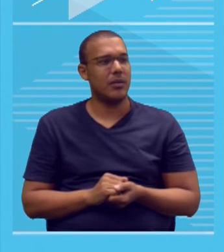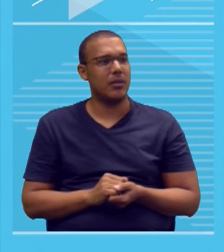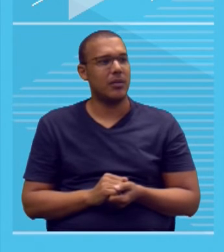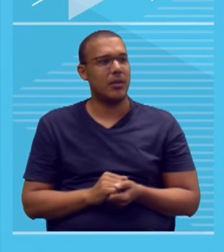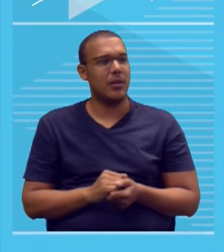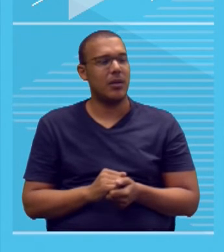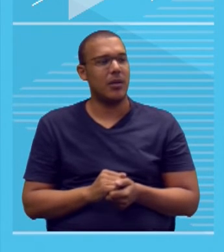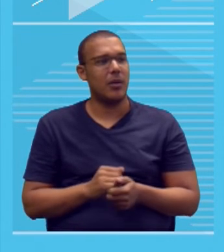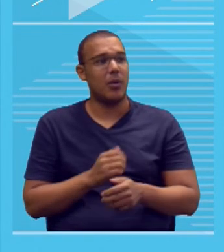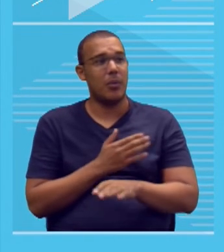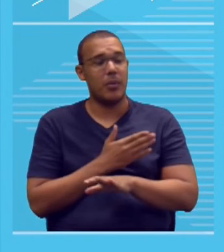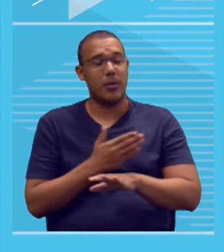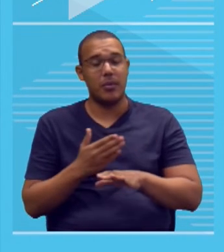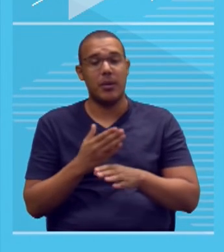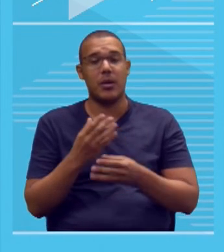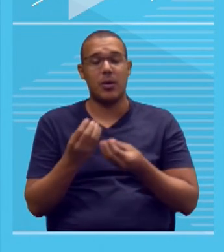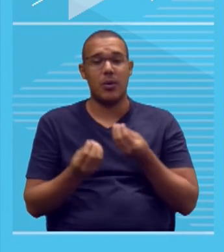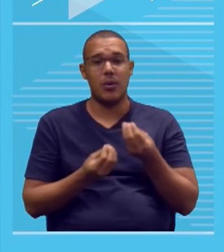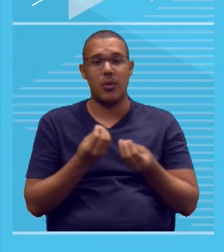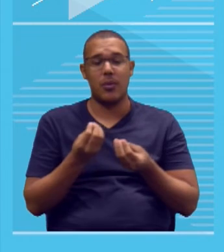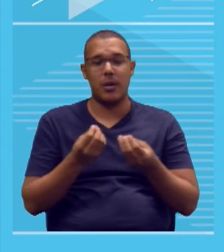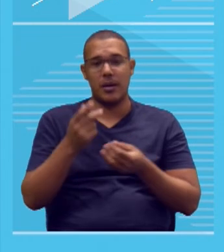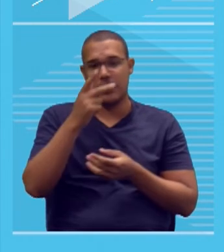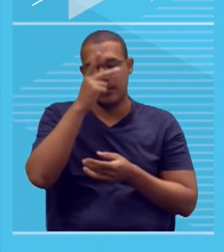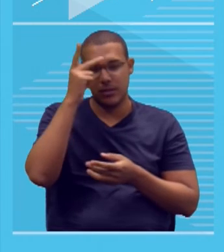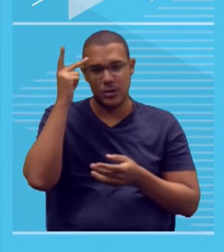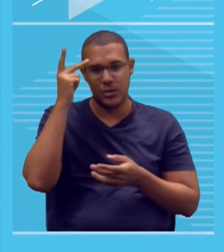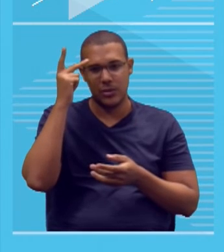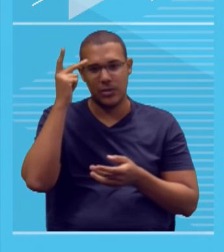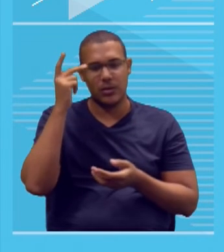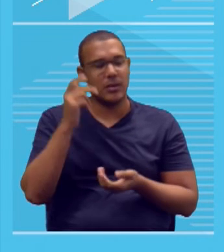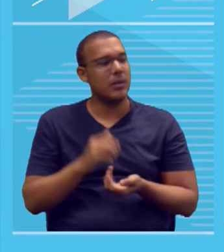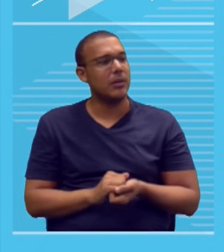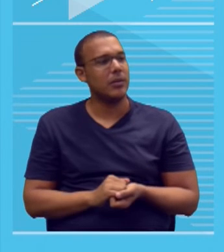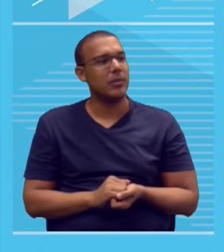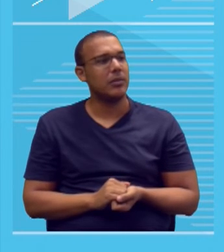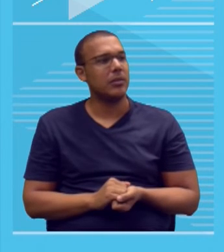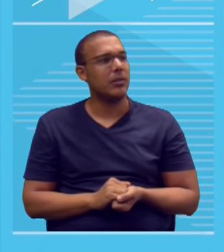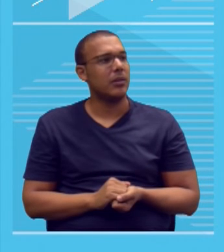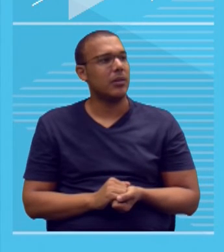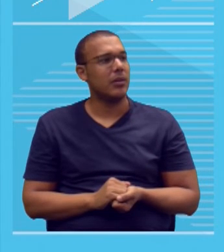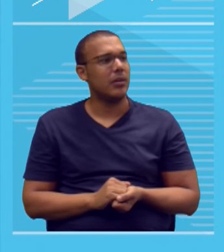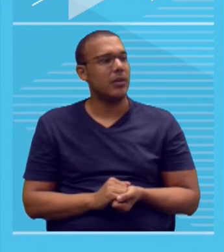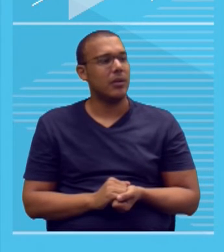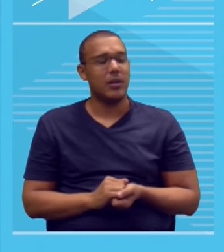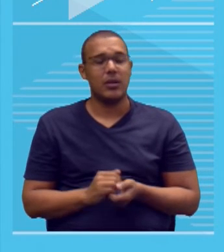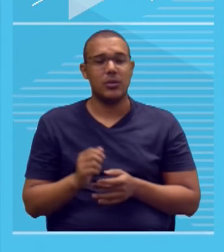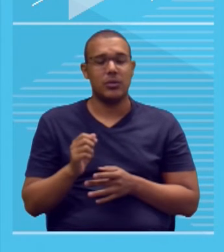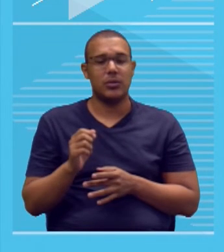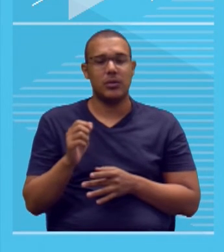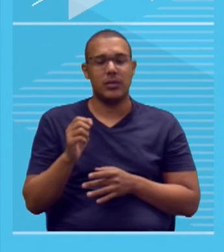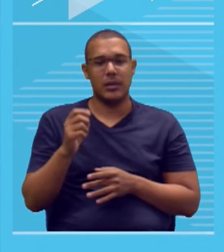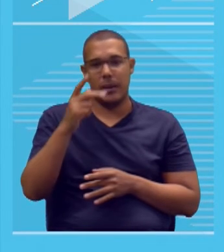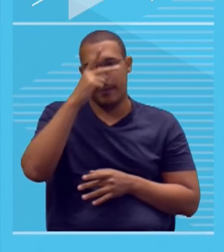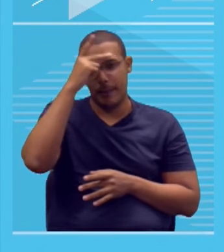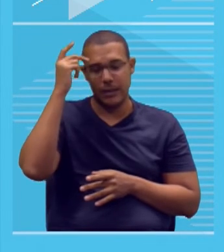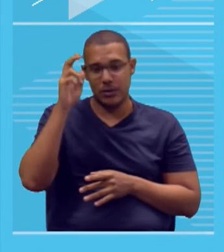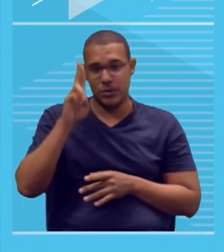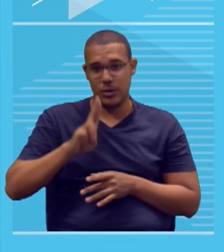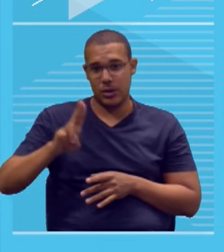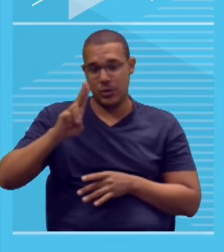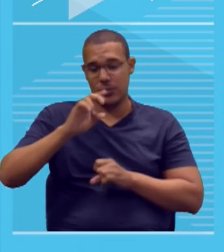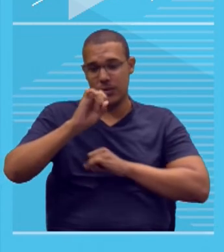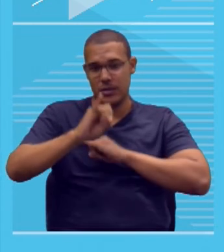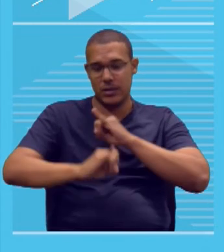comportamento, ou seja, a maneira como as pessoas se comportam onde, do usuário, que usuário? Da internet,